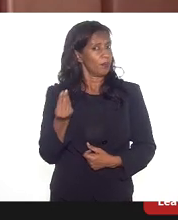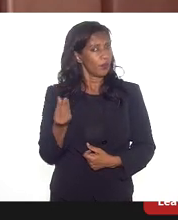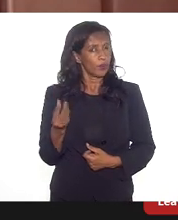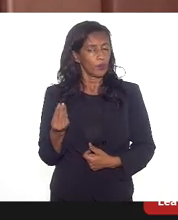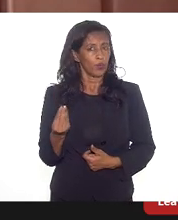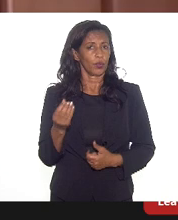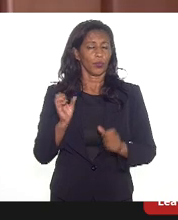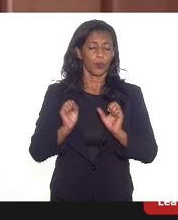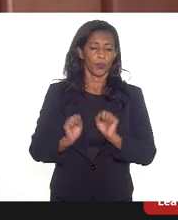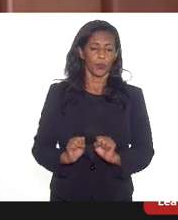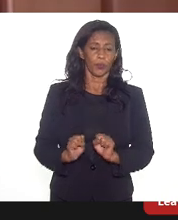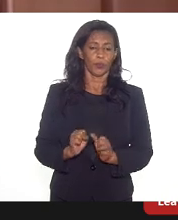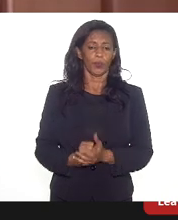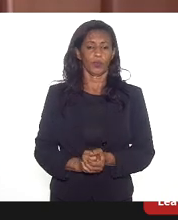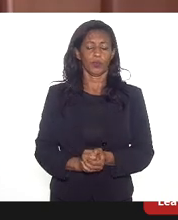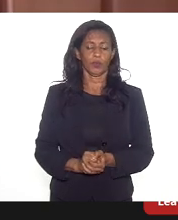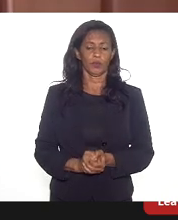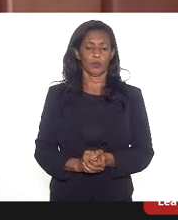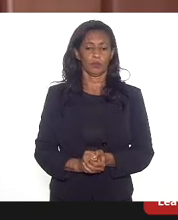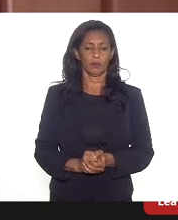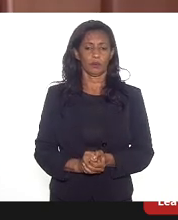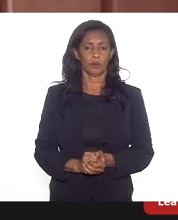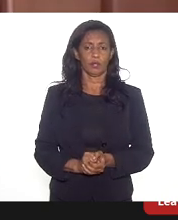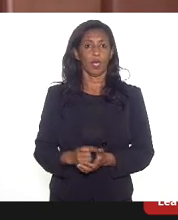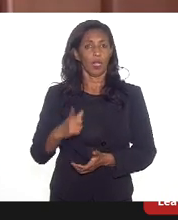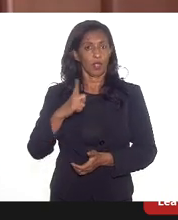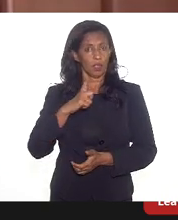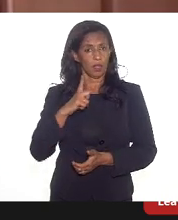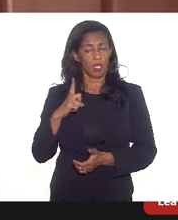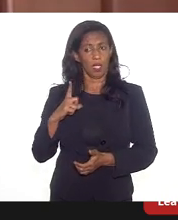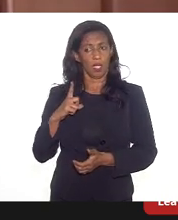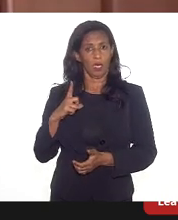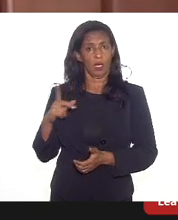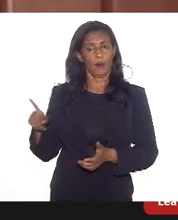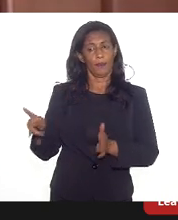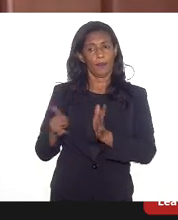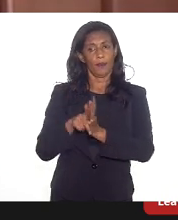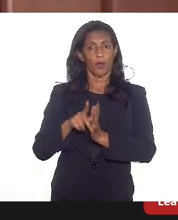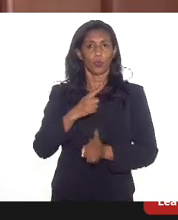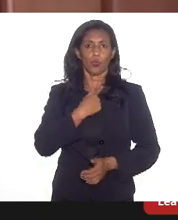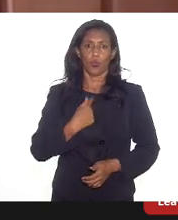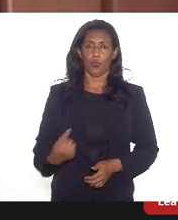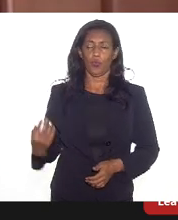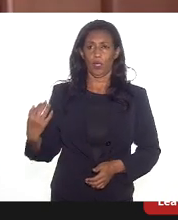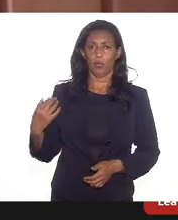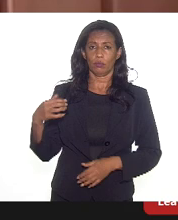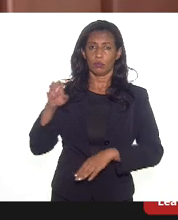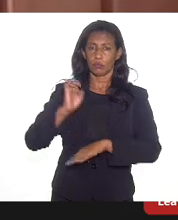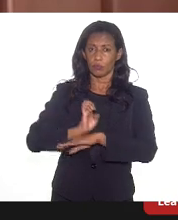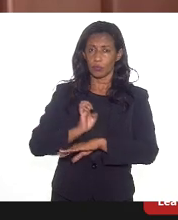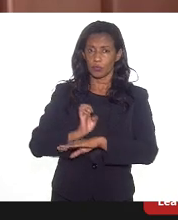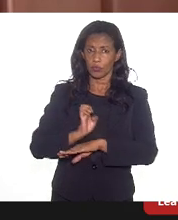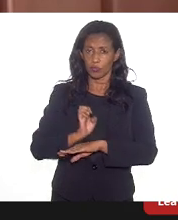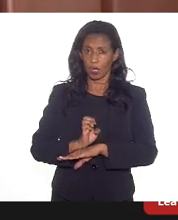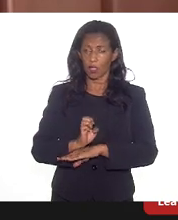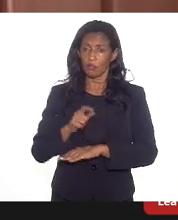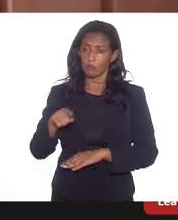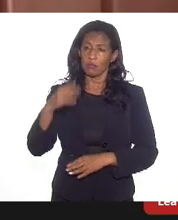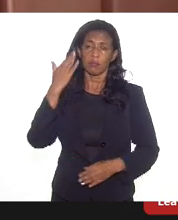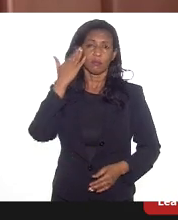poder ter por parte do governo do Estado esse panorama, por exemplo, dos